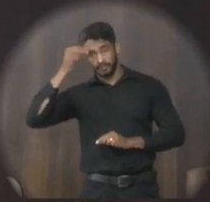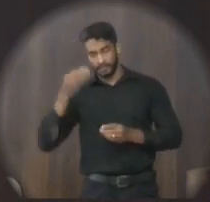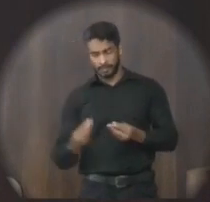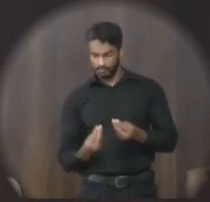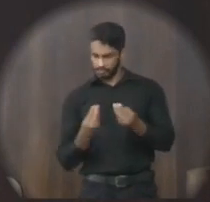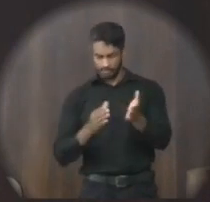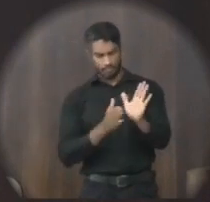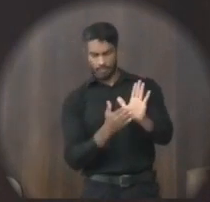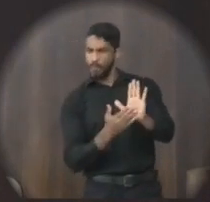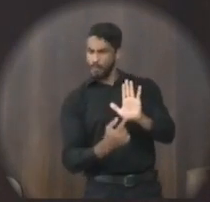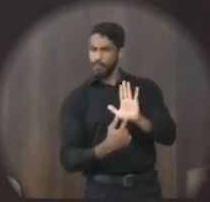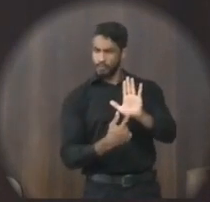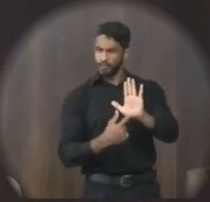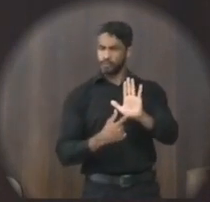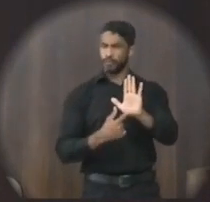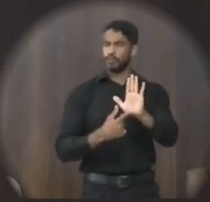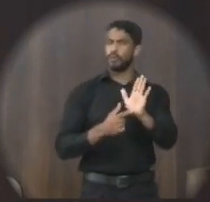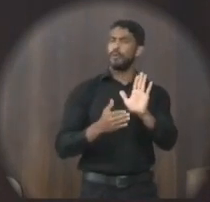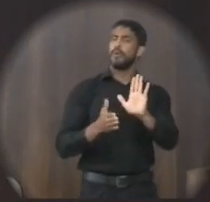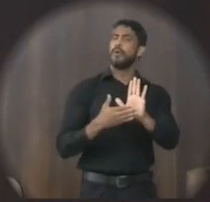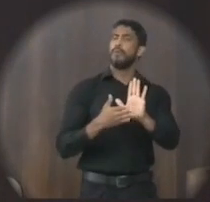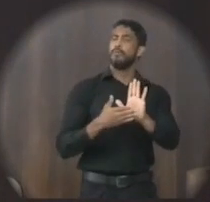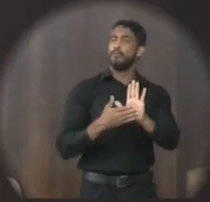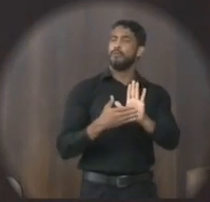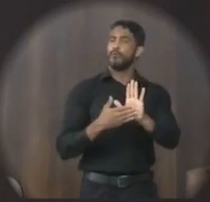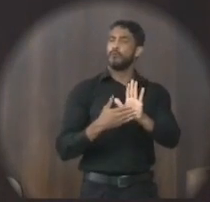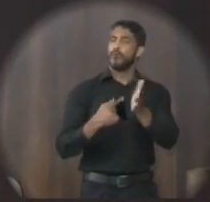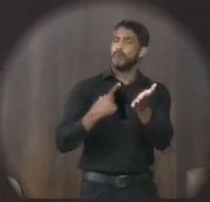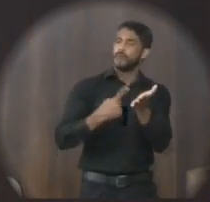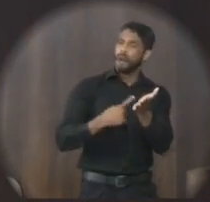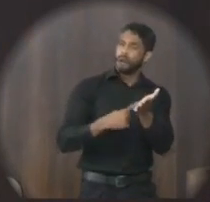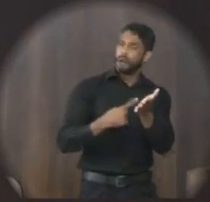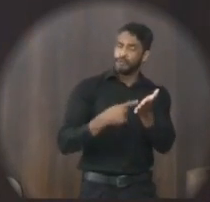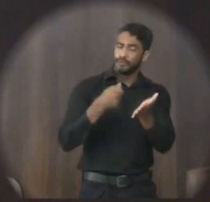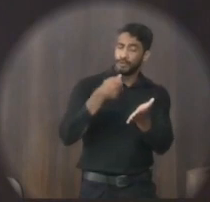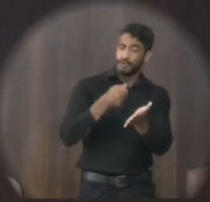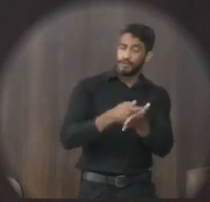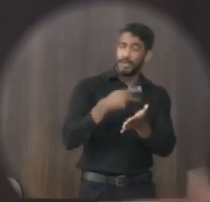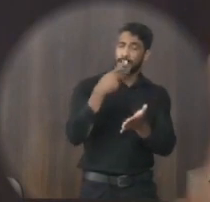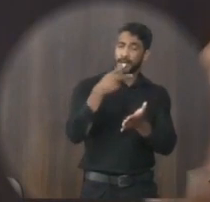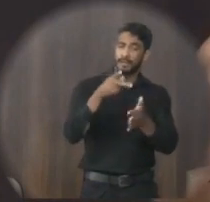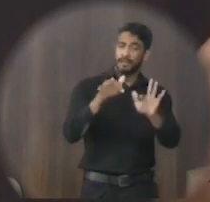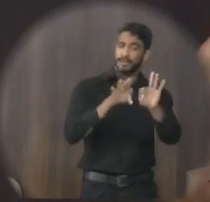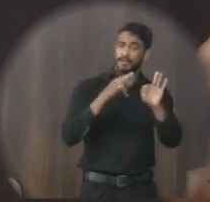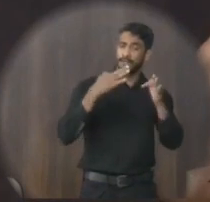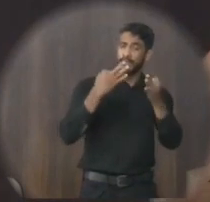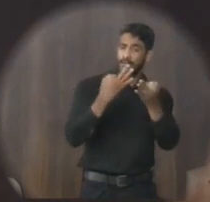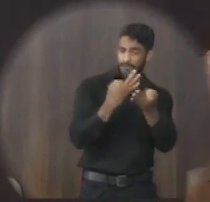proposta em fazer acordo de indenização a essas famílias